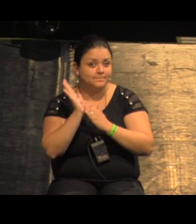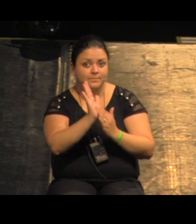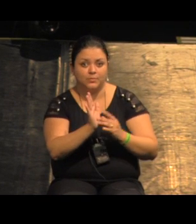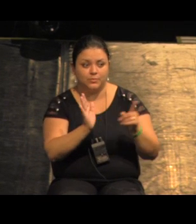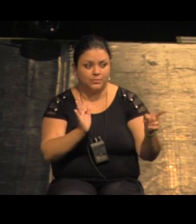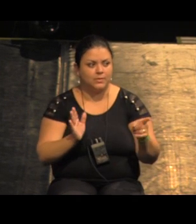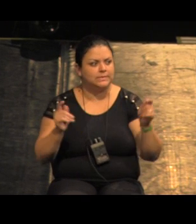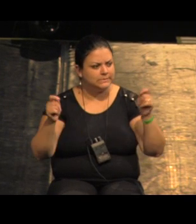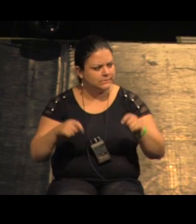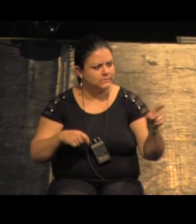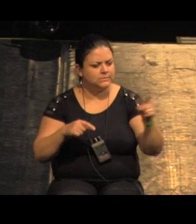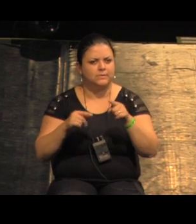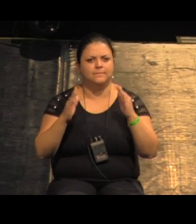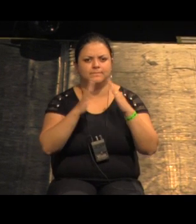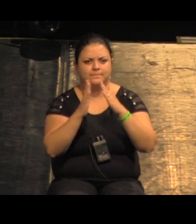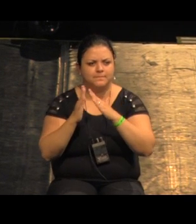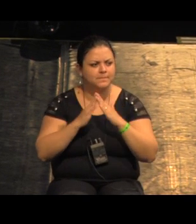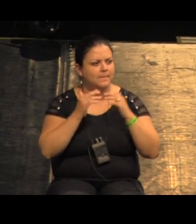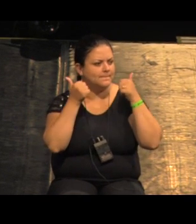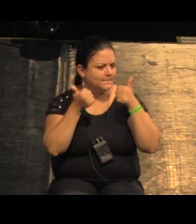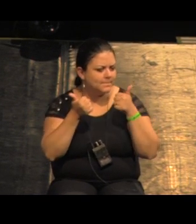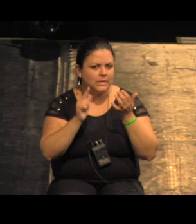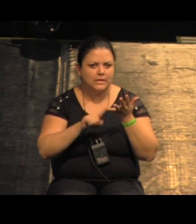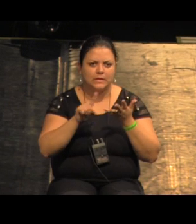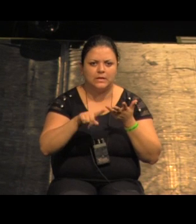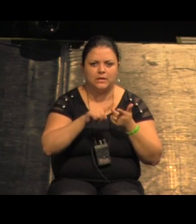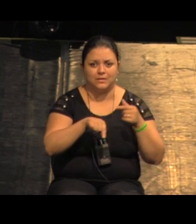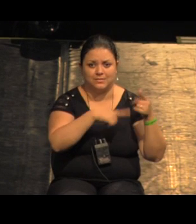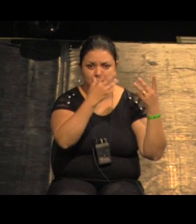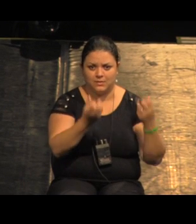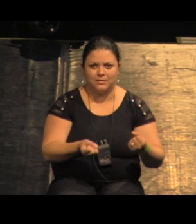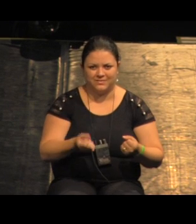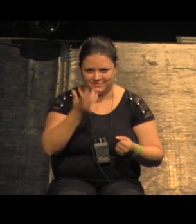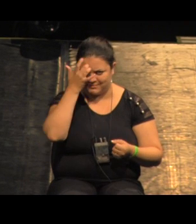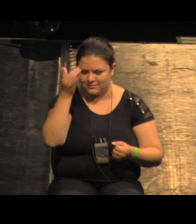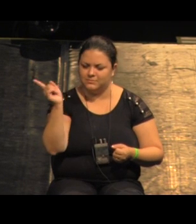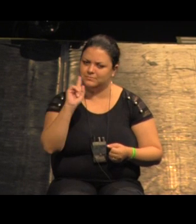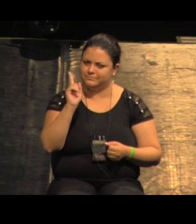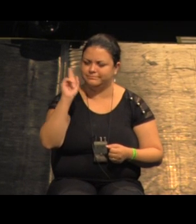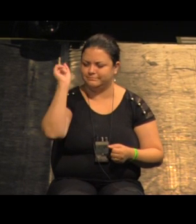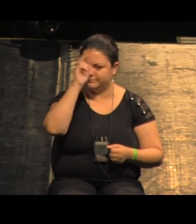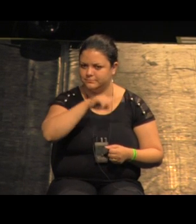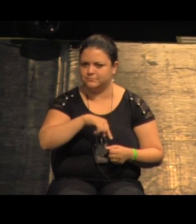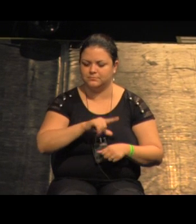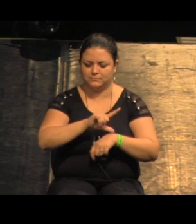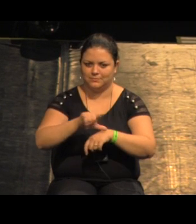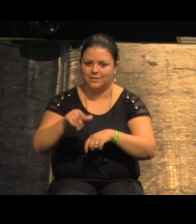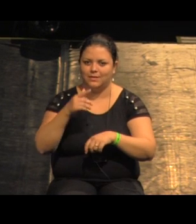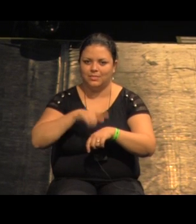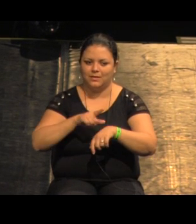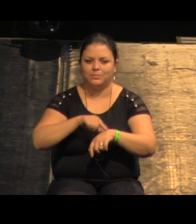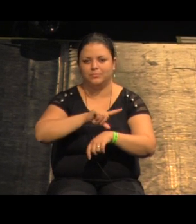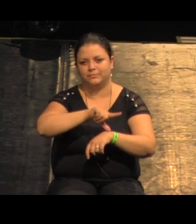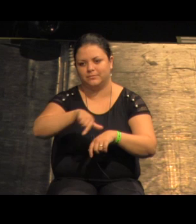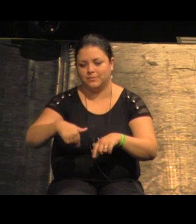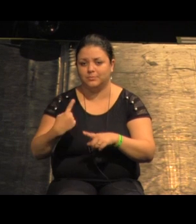comunidade vai acolher as transformações é muito mais complicado inclusive levou mais tempo porque quando a gente chegou